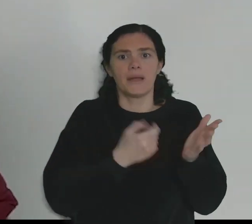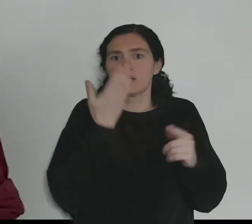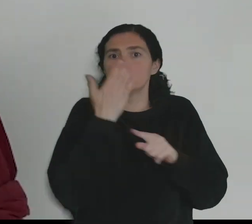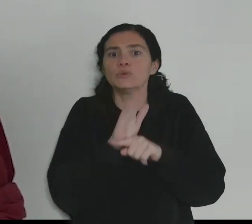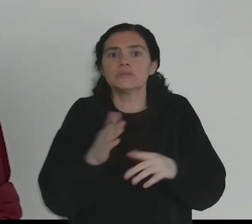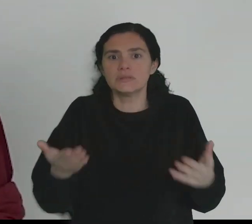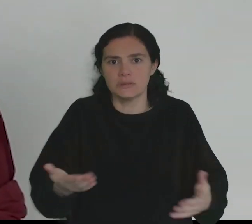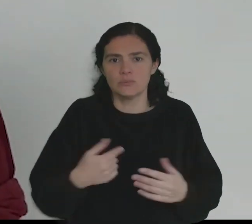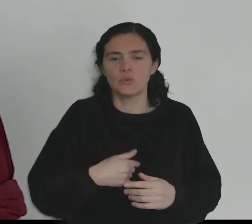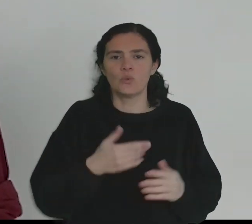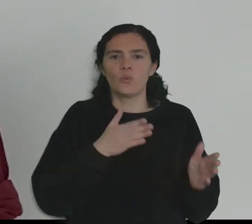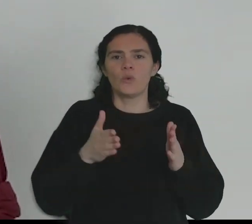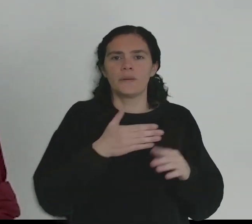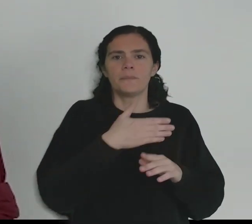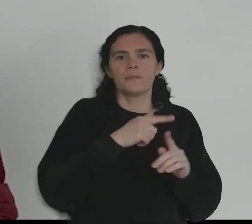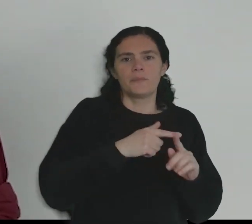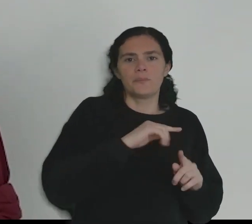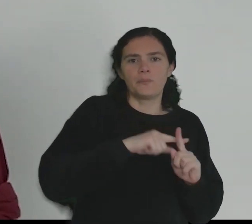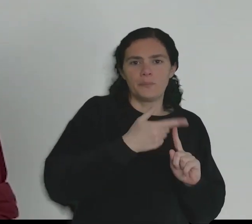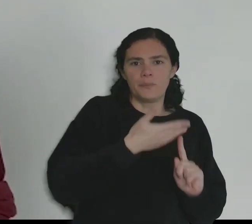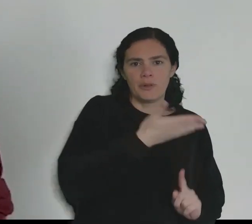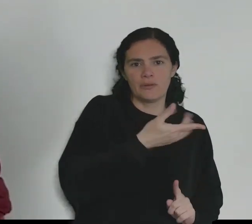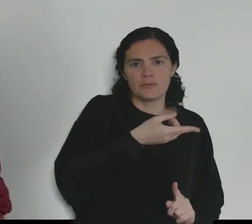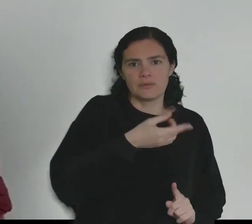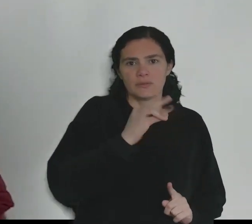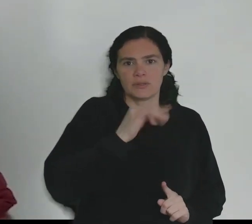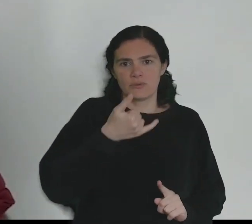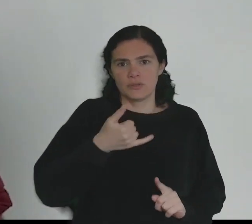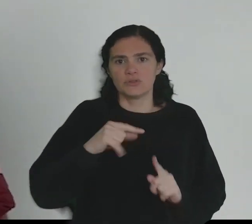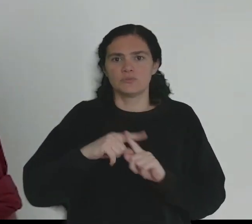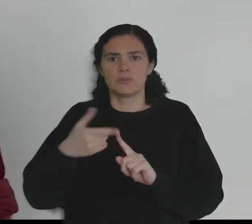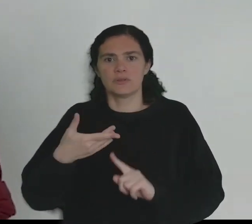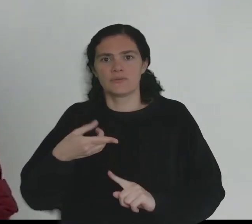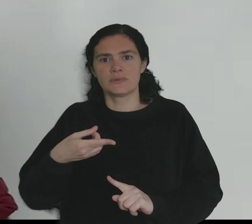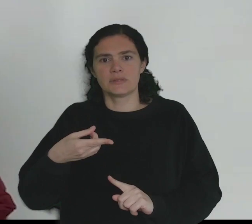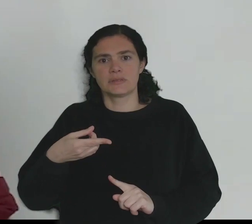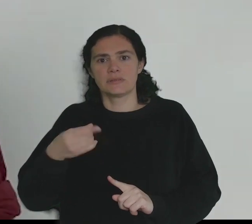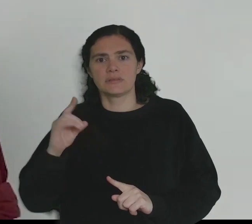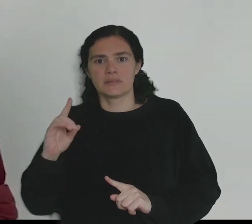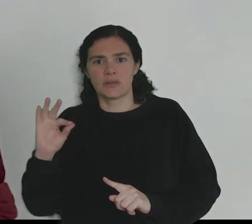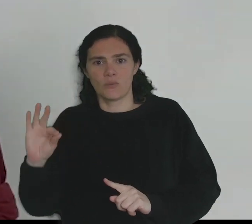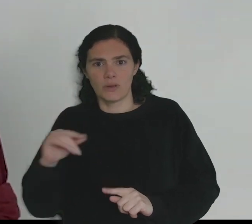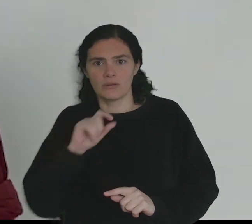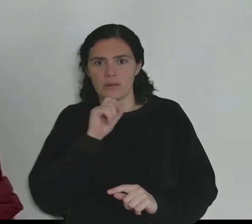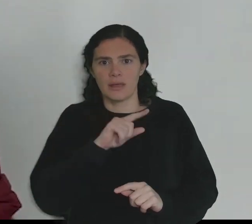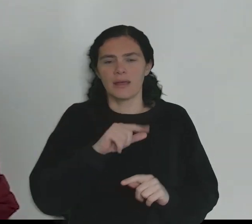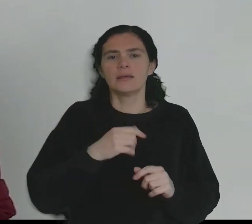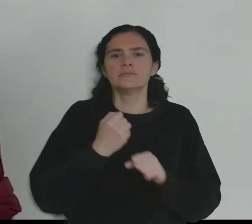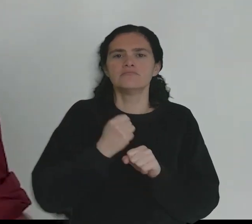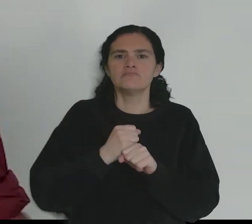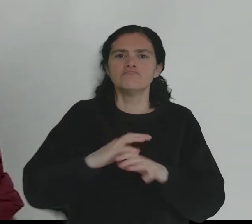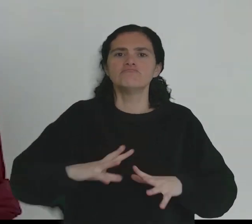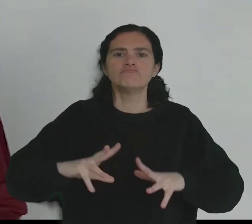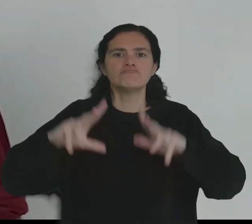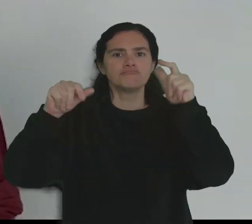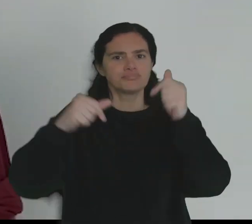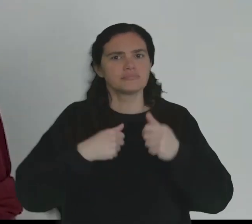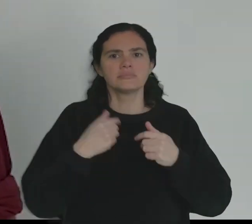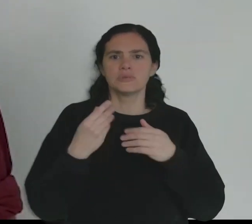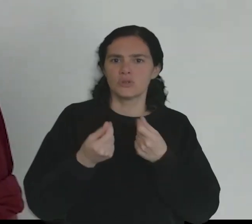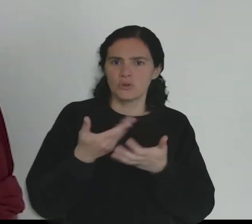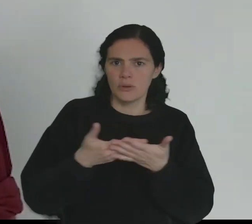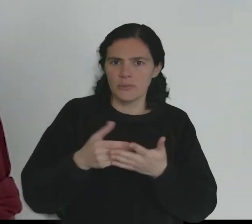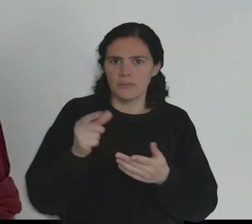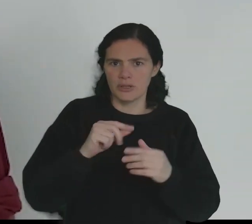Nos Estados Unidos, por exemplo, entre 1942 e 1964, um período até caracterizado pelo pleno emprego, crescimento